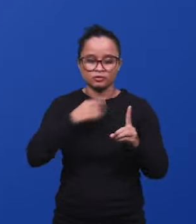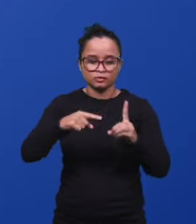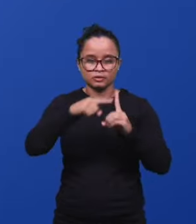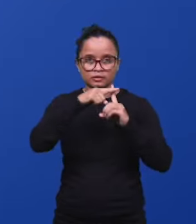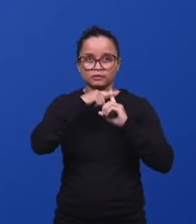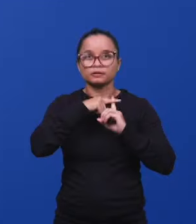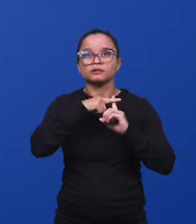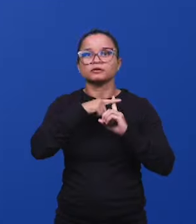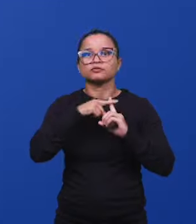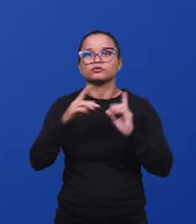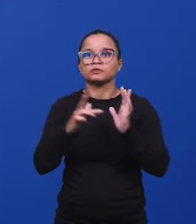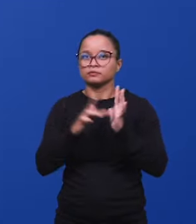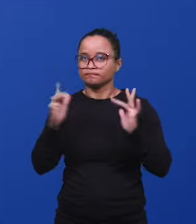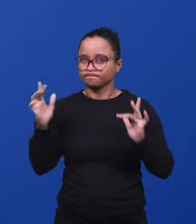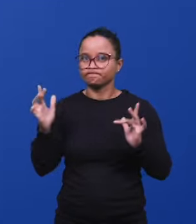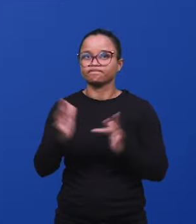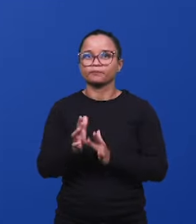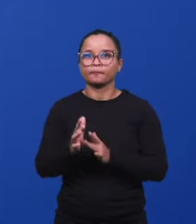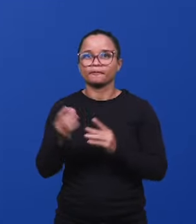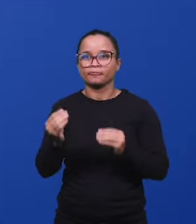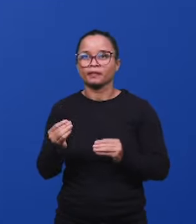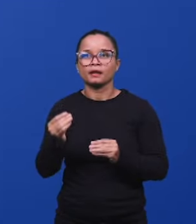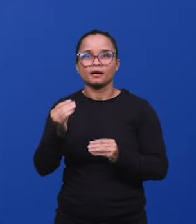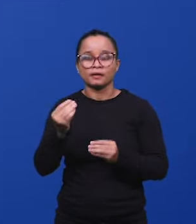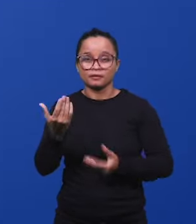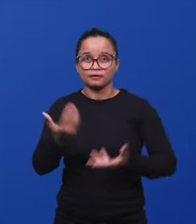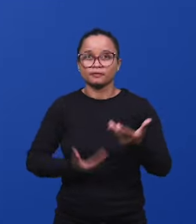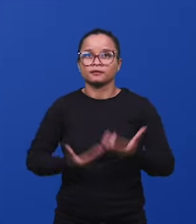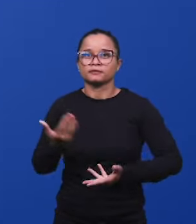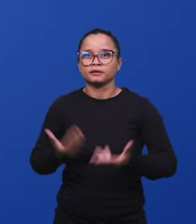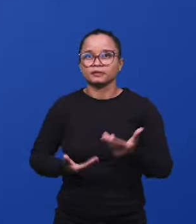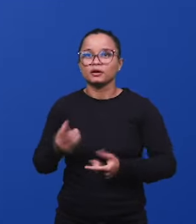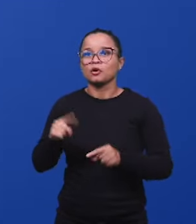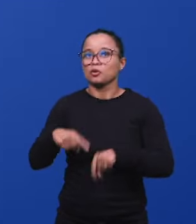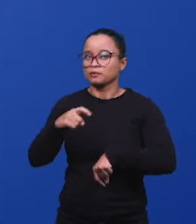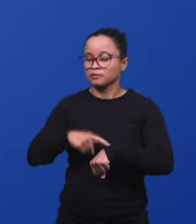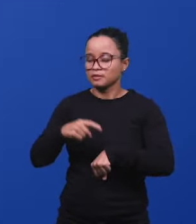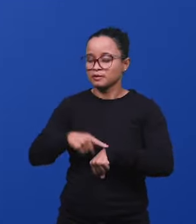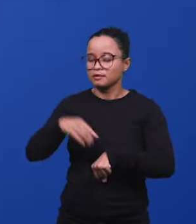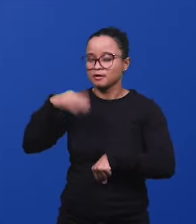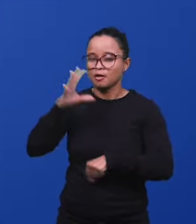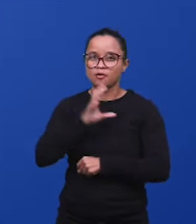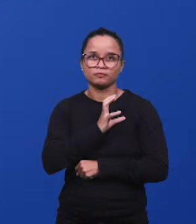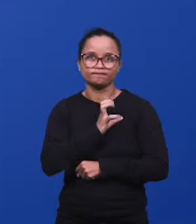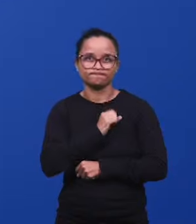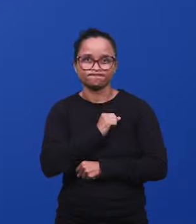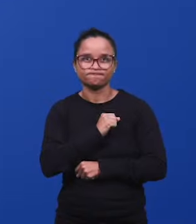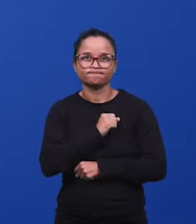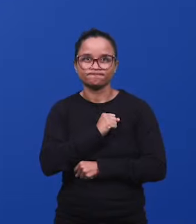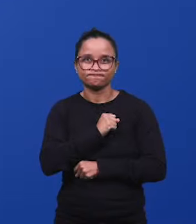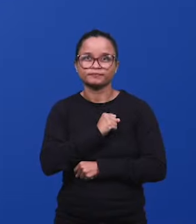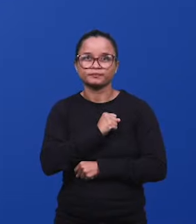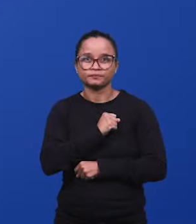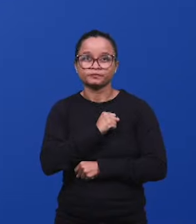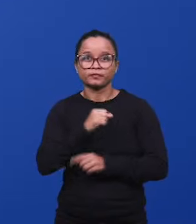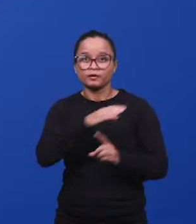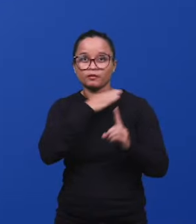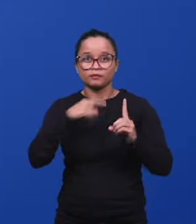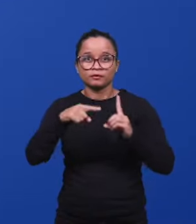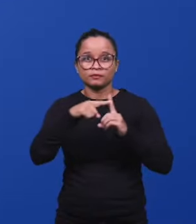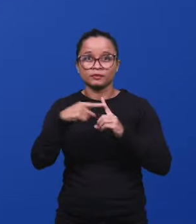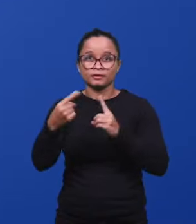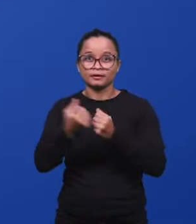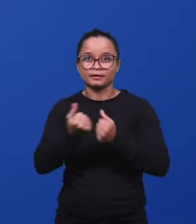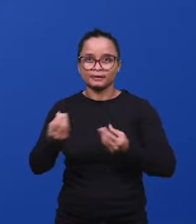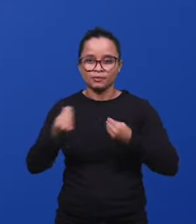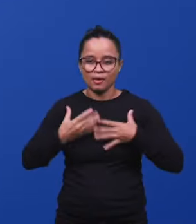sacrifício do Esposo, que é Jesus, da chiesa, quando lembra de seu amor e do seu sacrifício